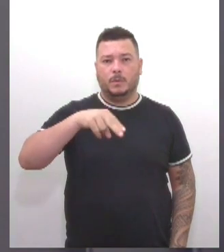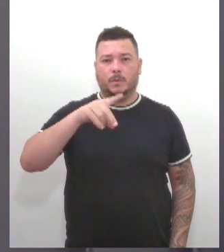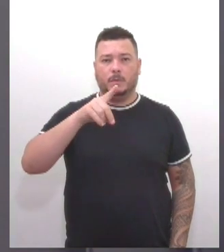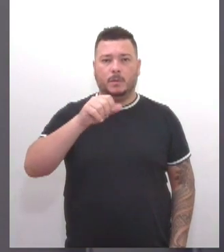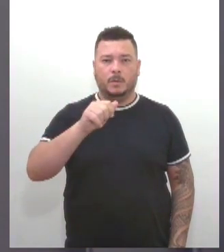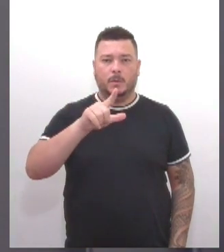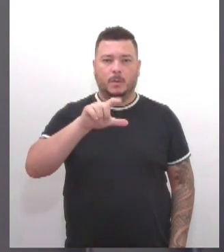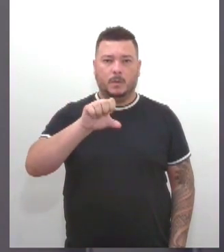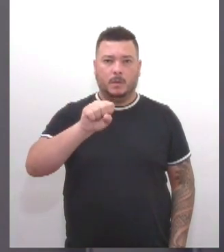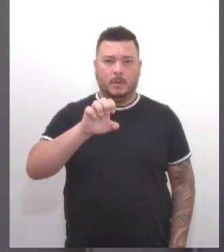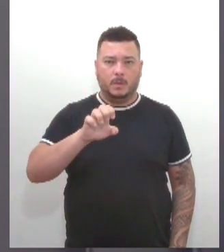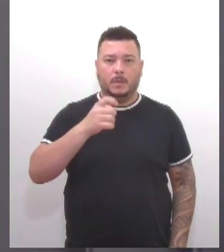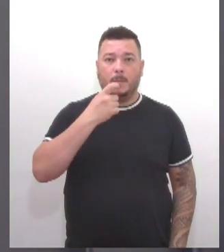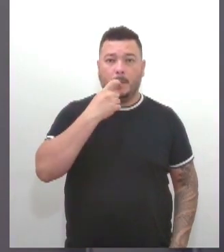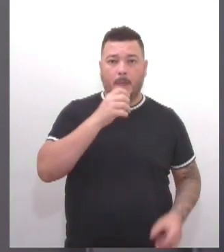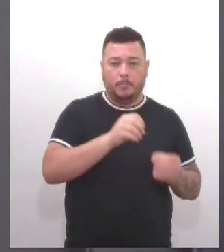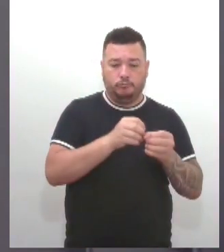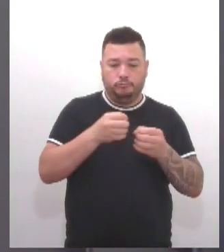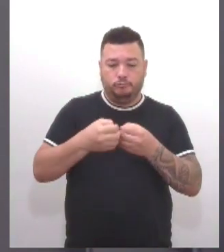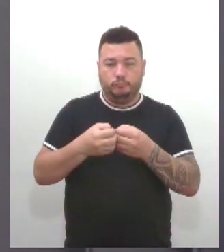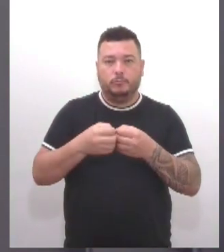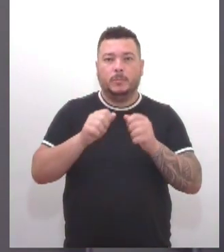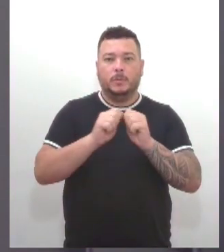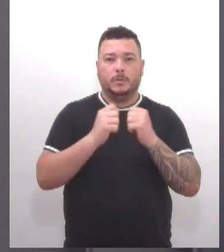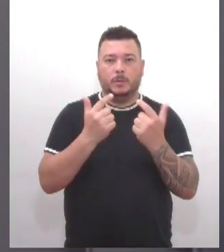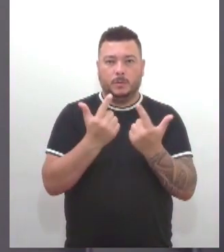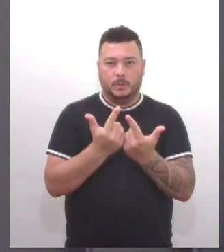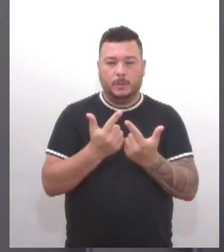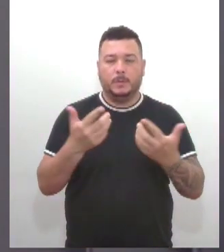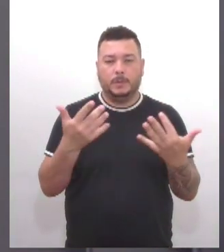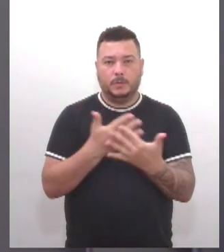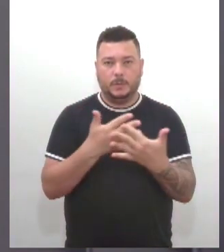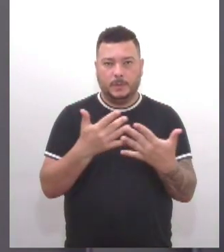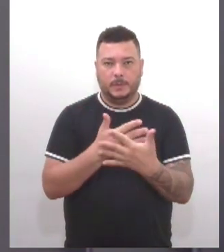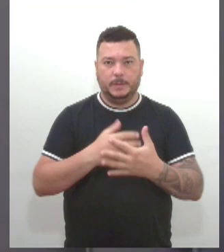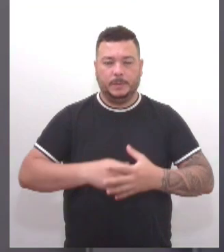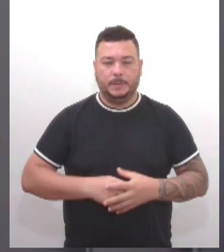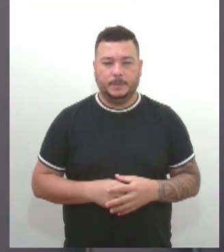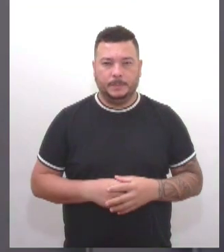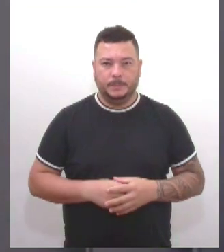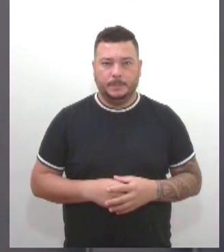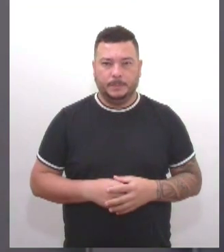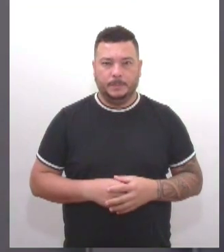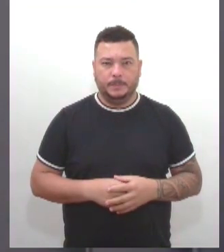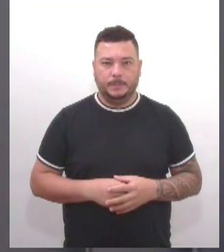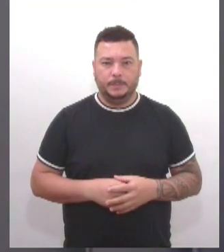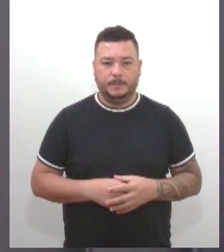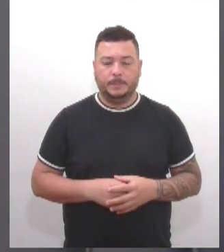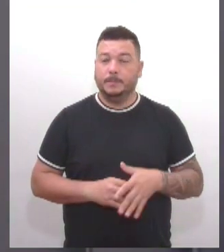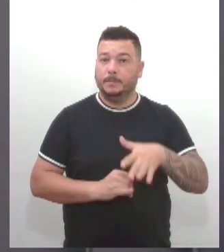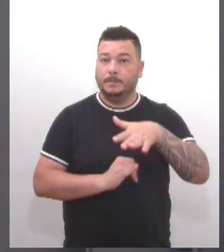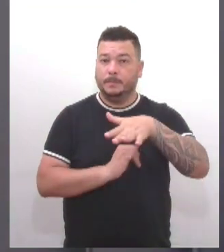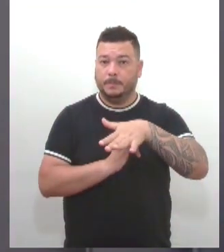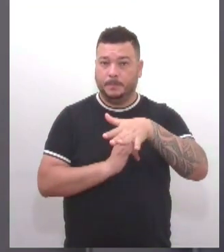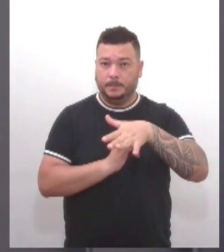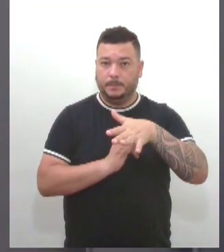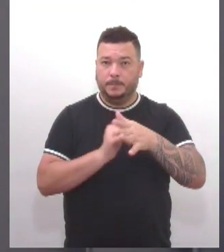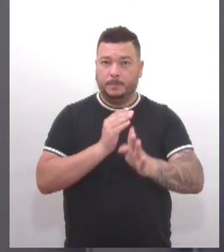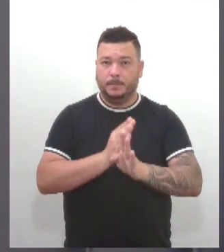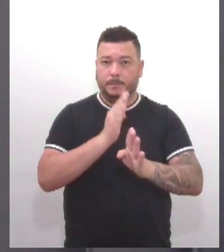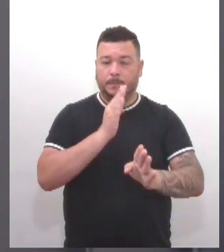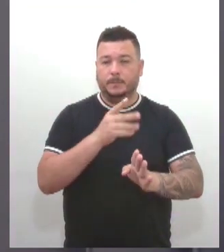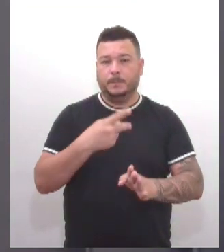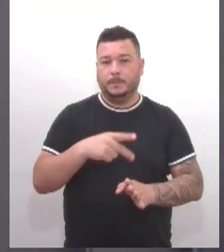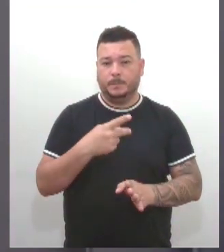Maruim, 47, Centro Comercial de Aracaju. E olha, o Instituto de Identificação Estadual passou a emitir a carteira